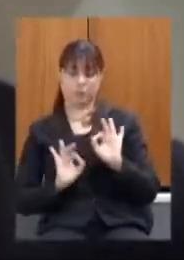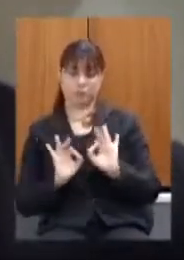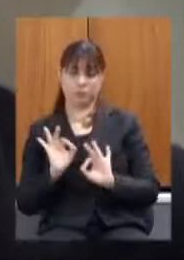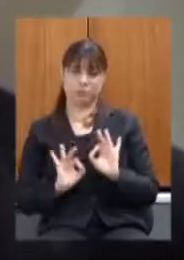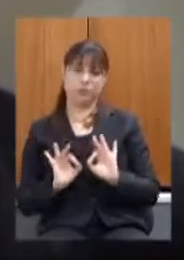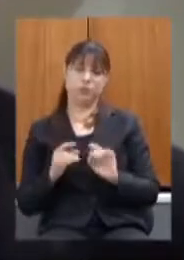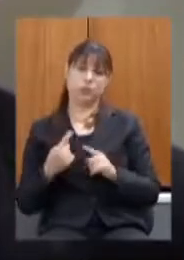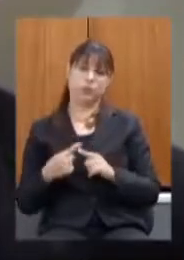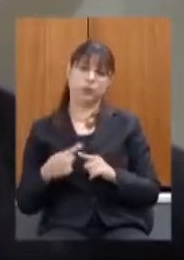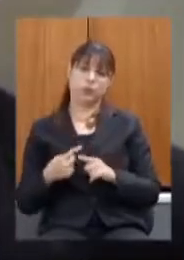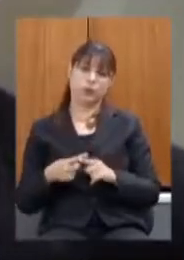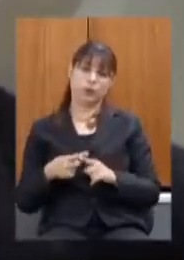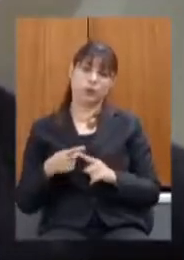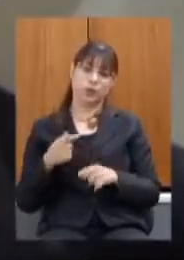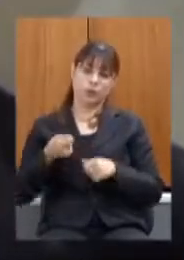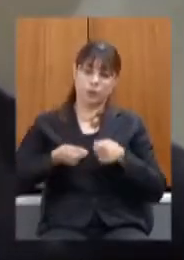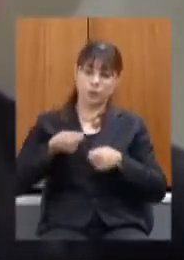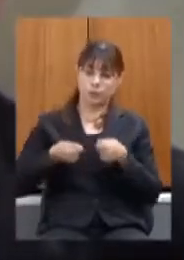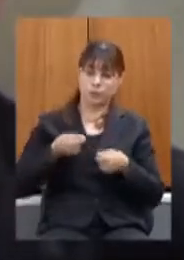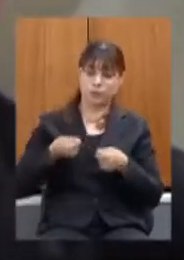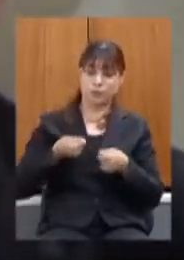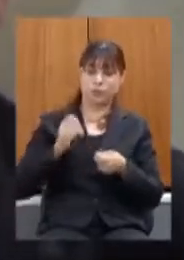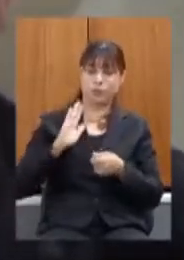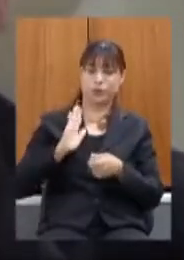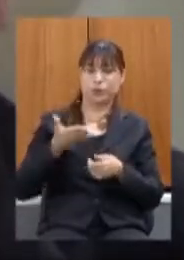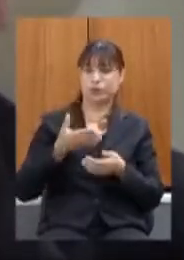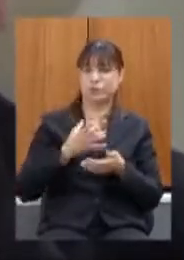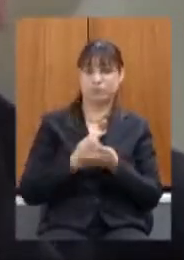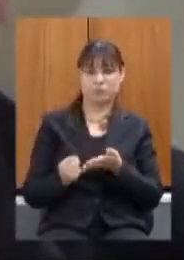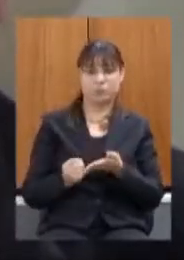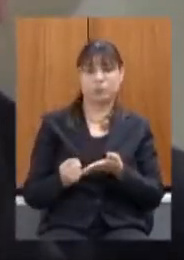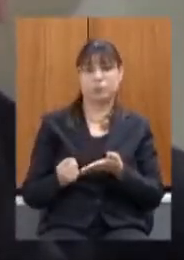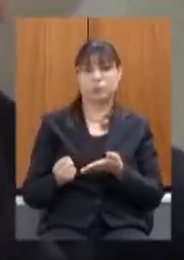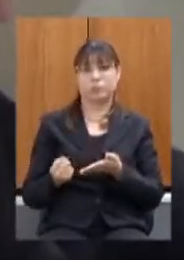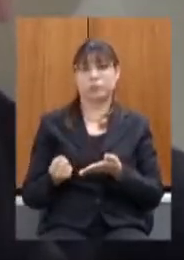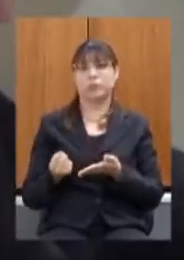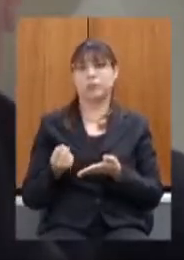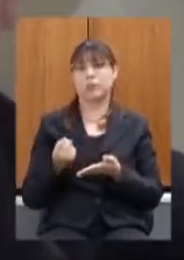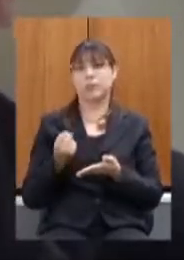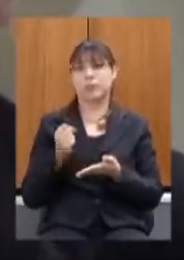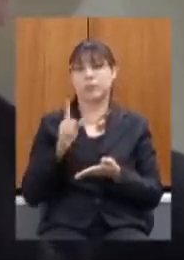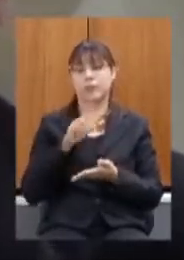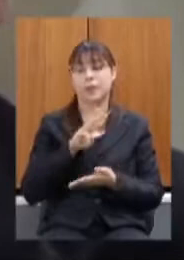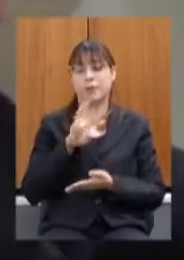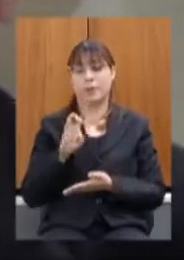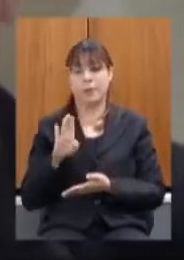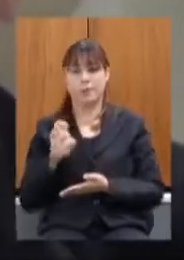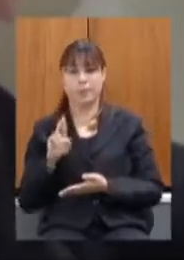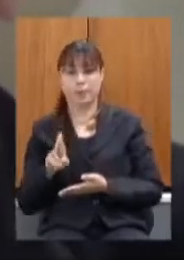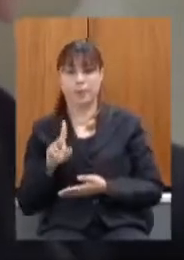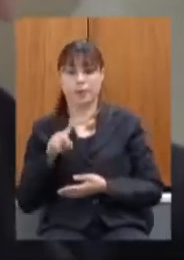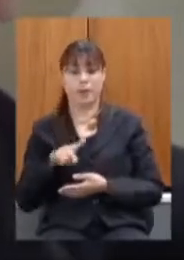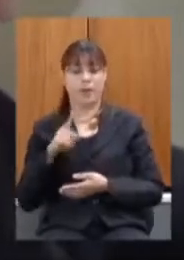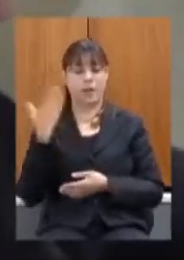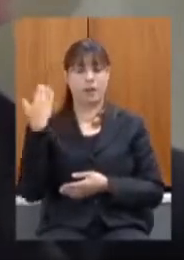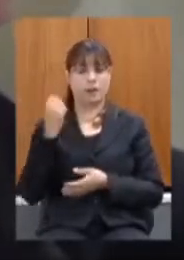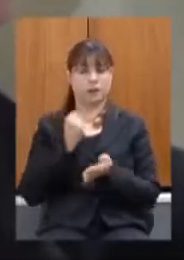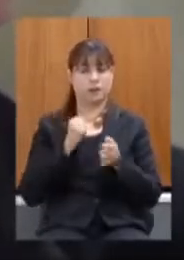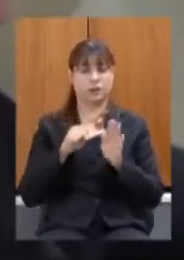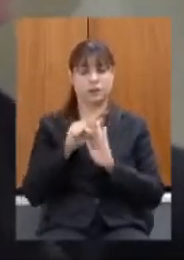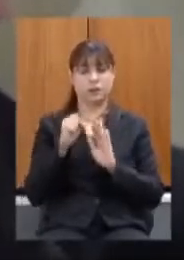ultrapassada segue os princípios de Weber mas esqueceu de dizer que Weber é do século XIX